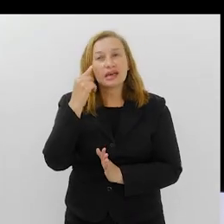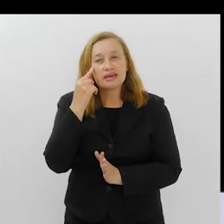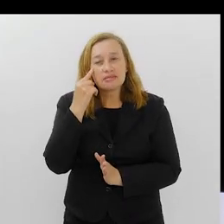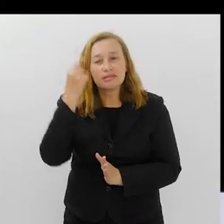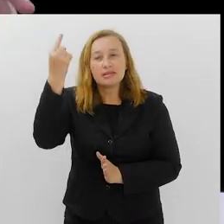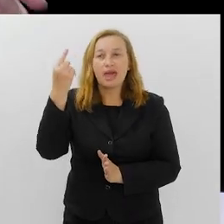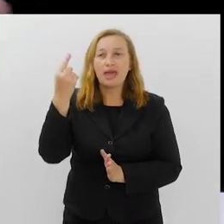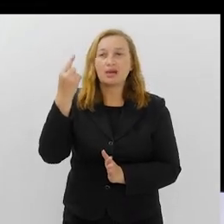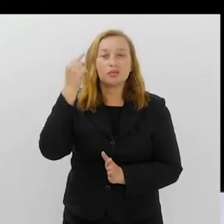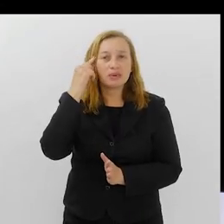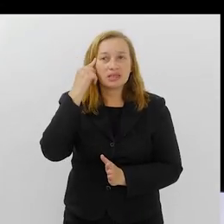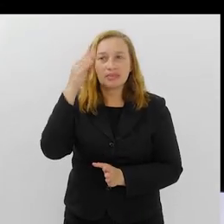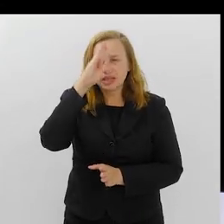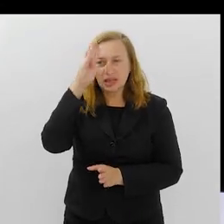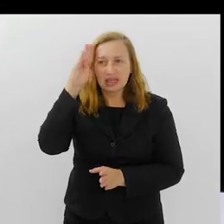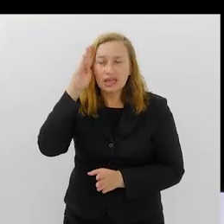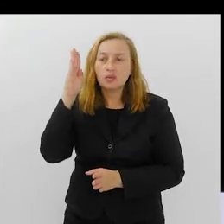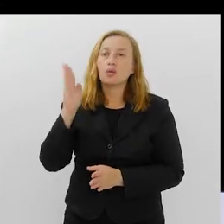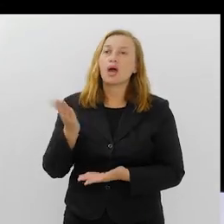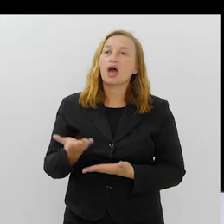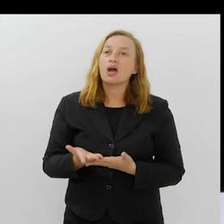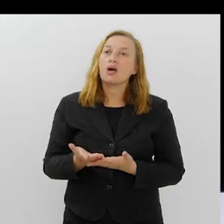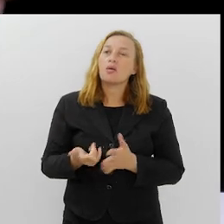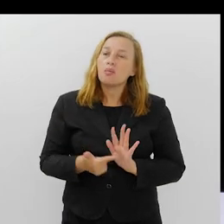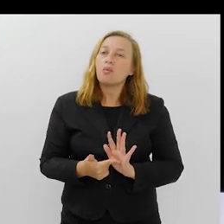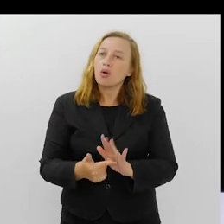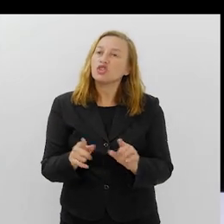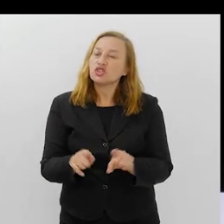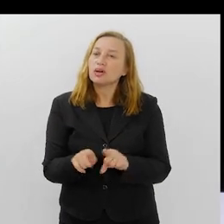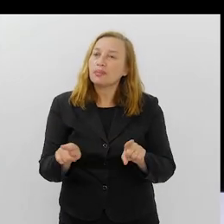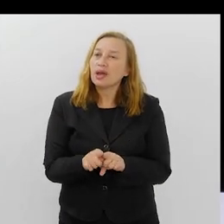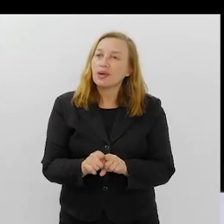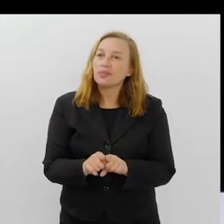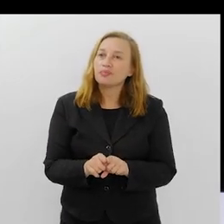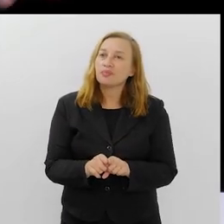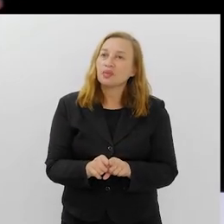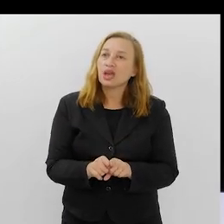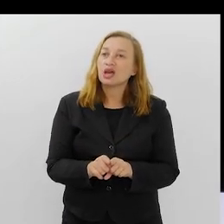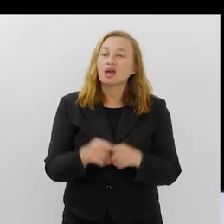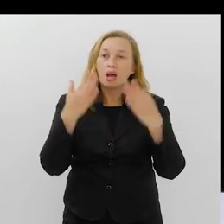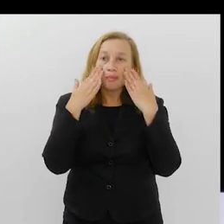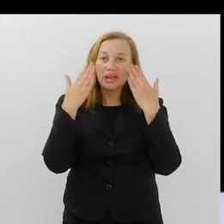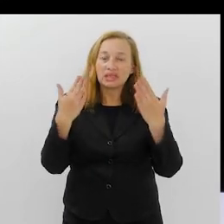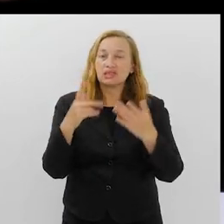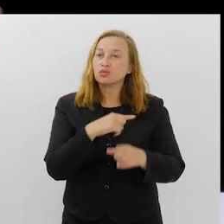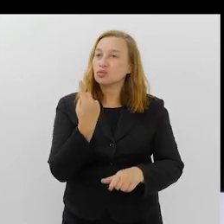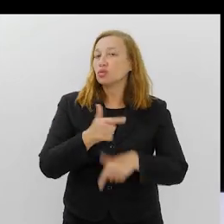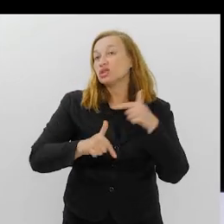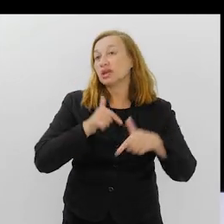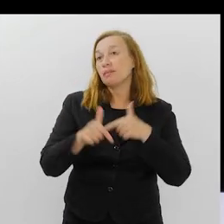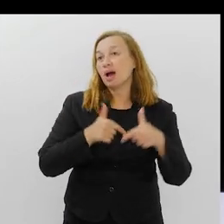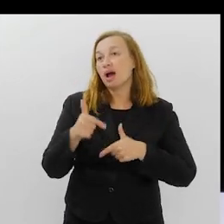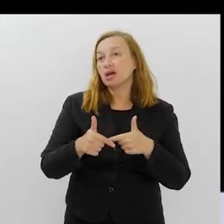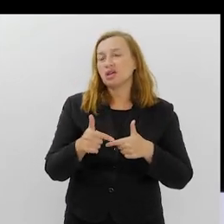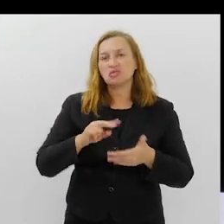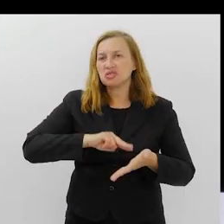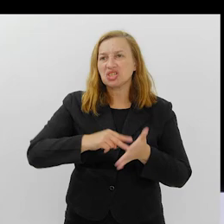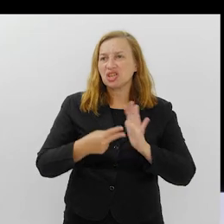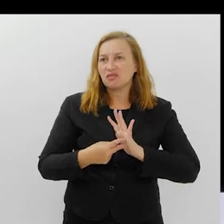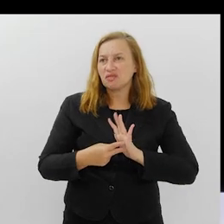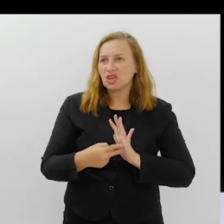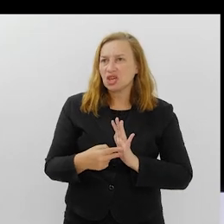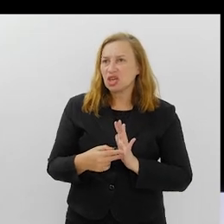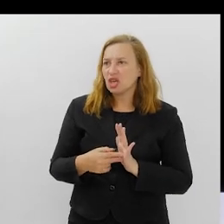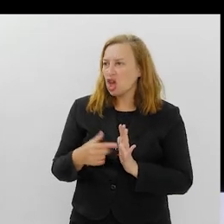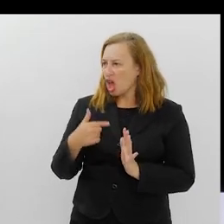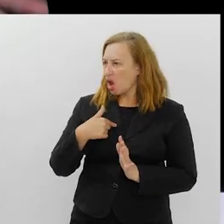mais do pensamento acadêmico, também traz isso aí. A gente está apresentando o nosso trabalho, o que não significa